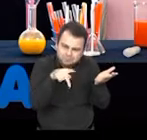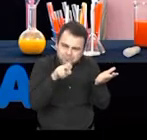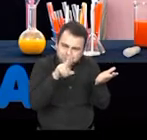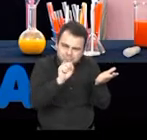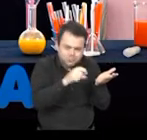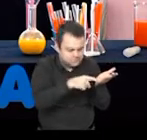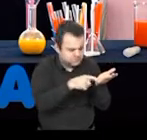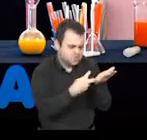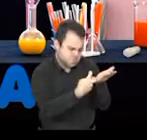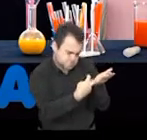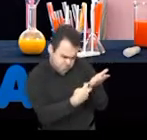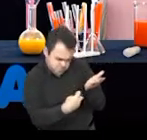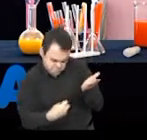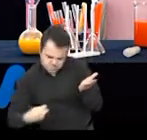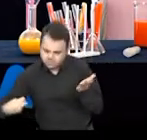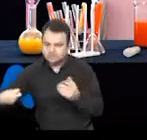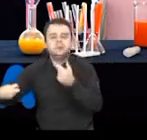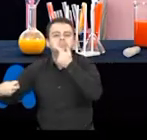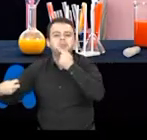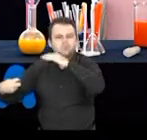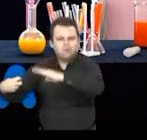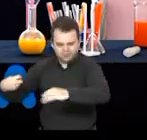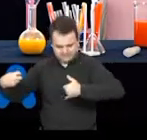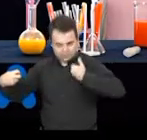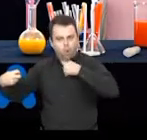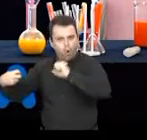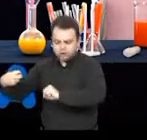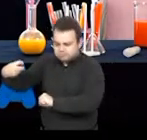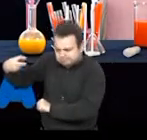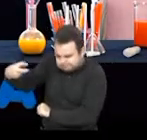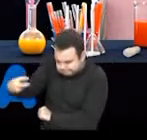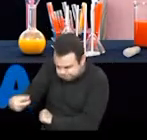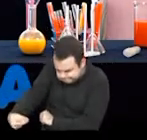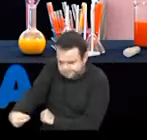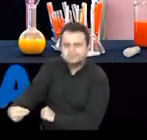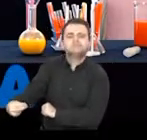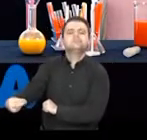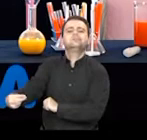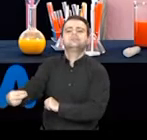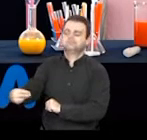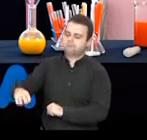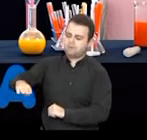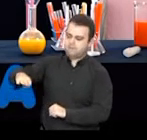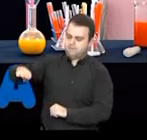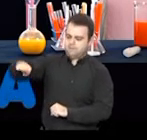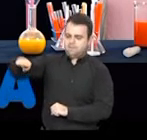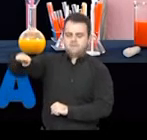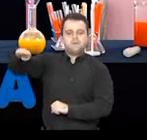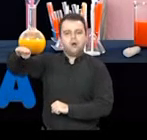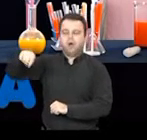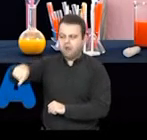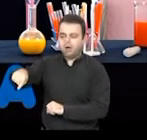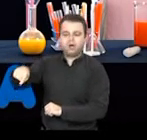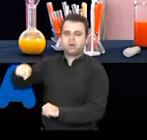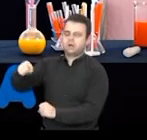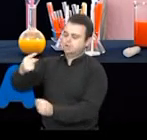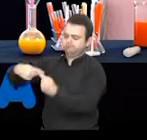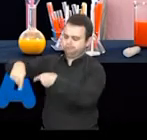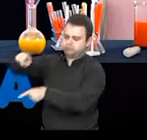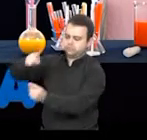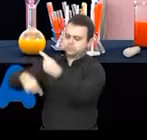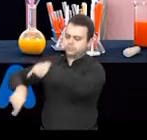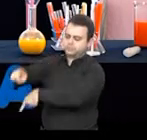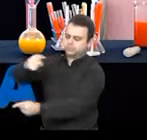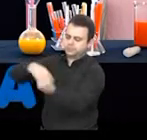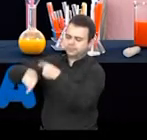das ordenhadeiras e inoculou em um menino de 8 anos. E aí, depois, quando esse menino de 8 anos entrou em contato com o